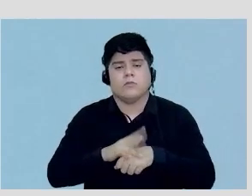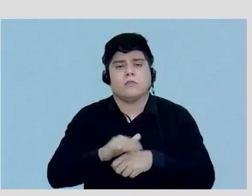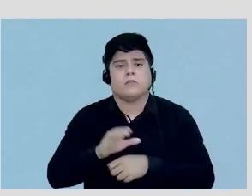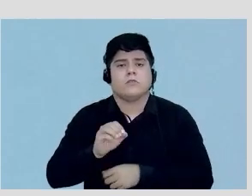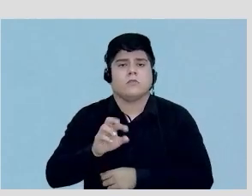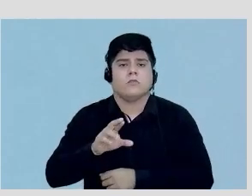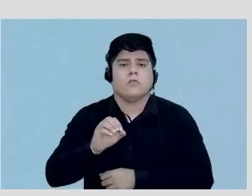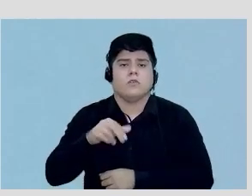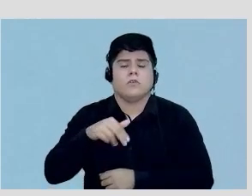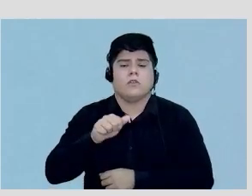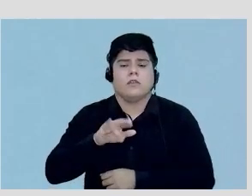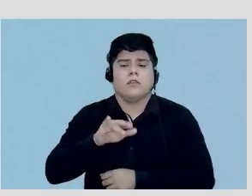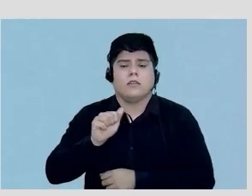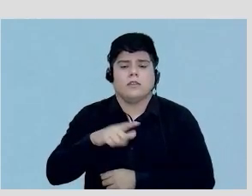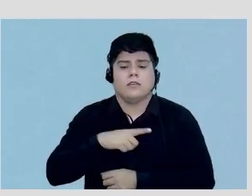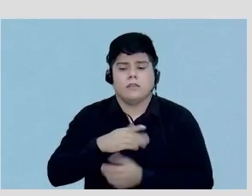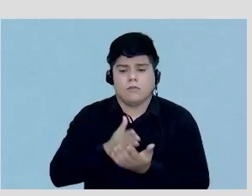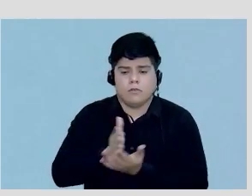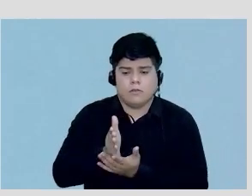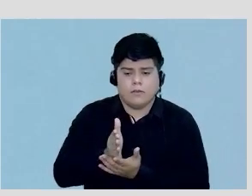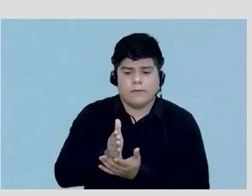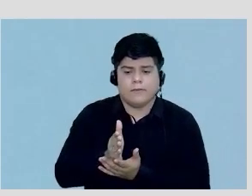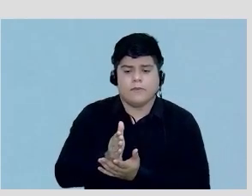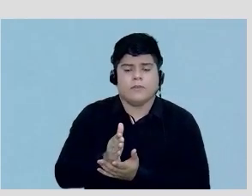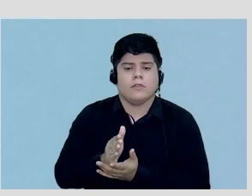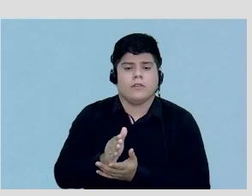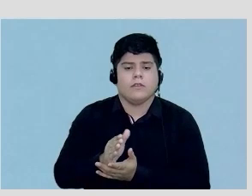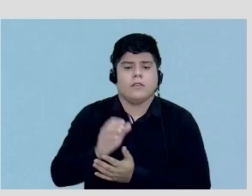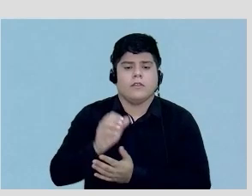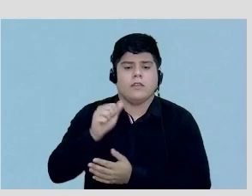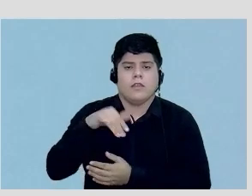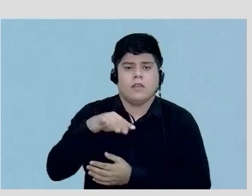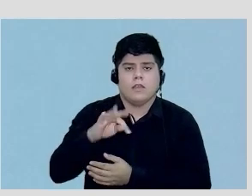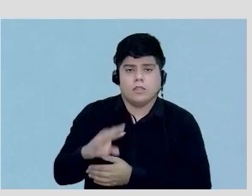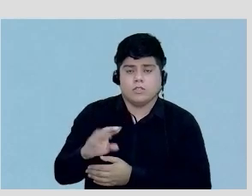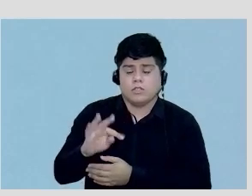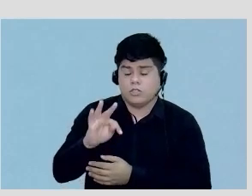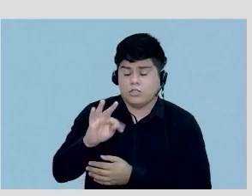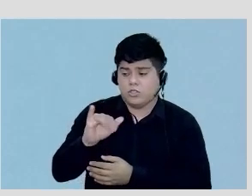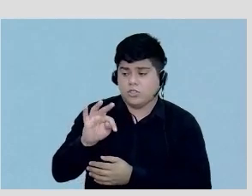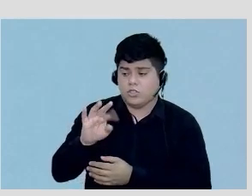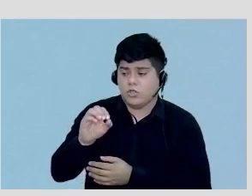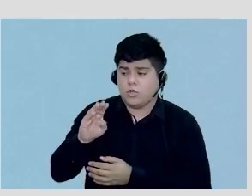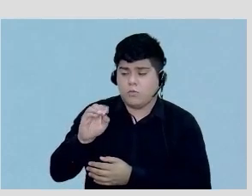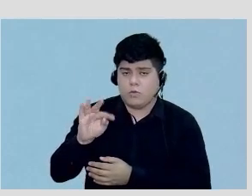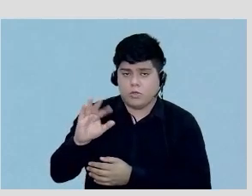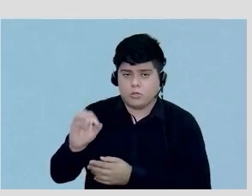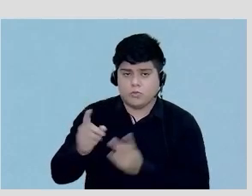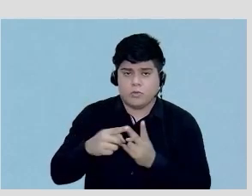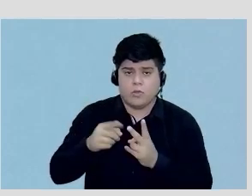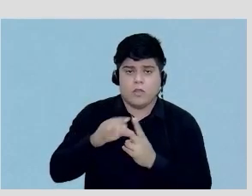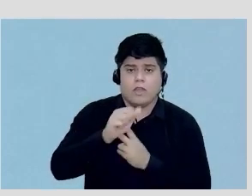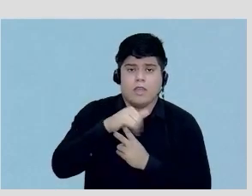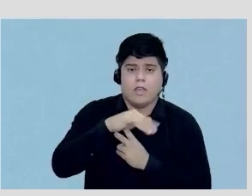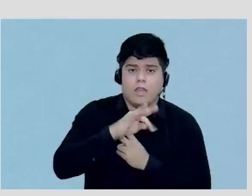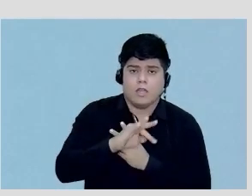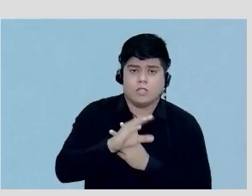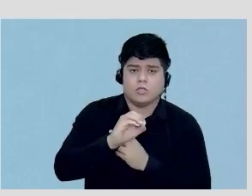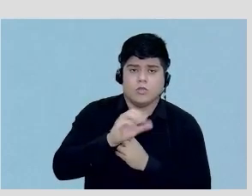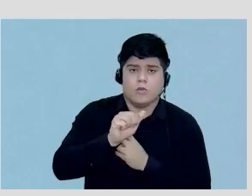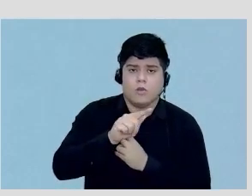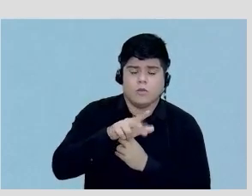nós temos o eixo antitrombótico o eixo anticoagulante e a gente vai